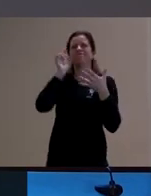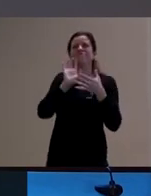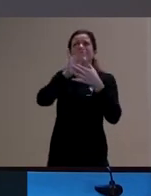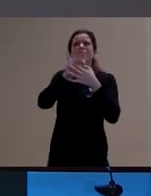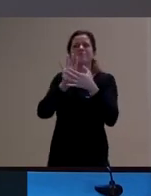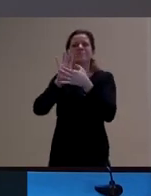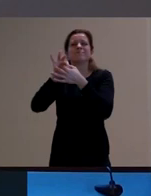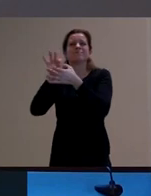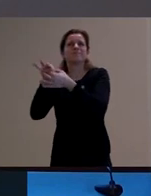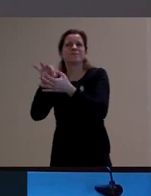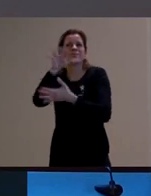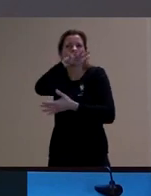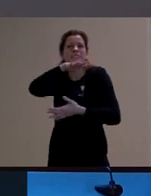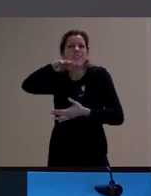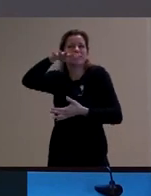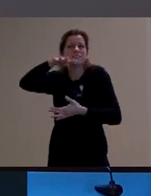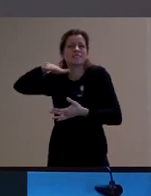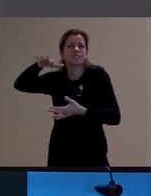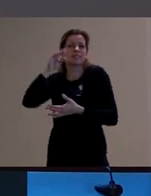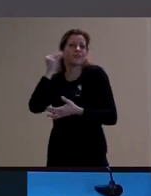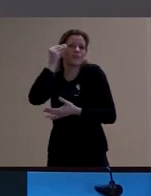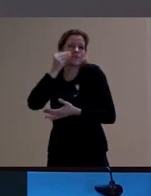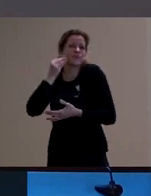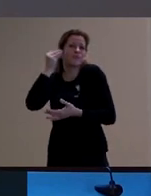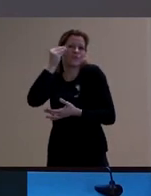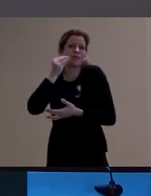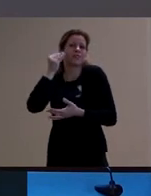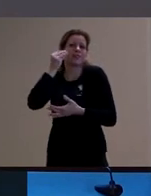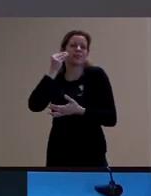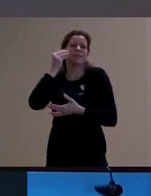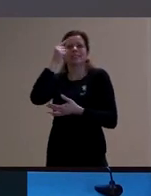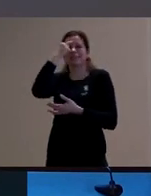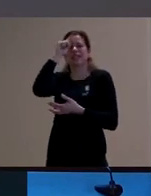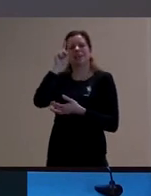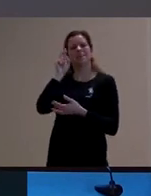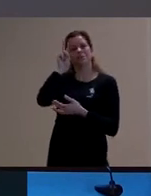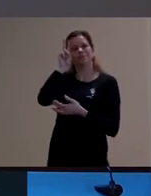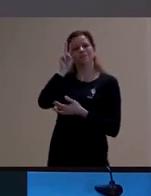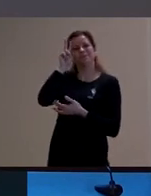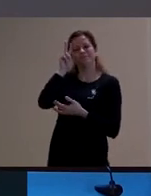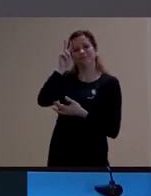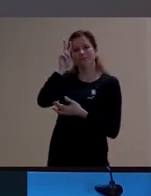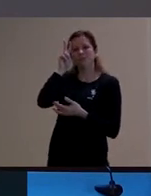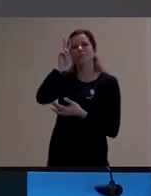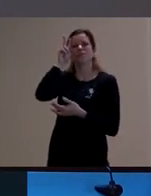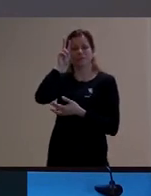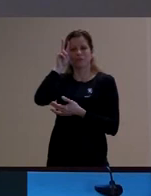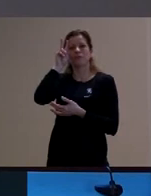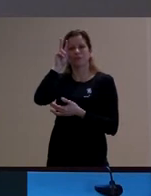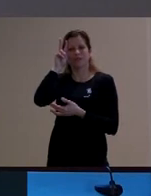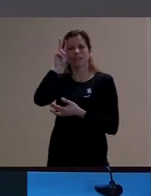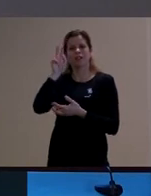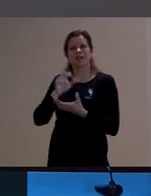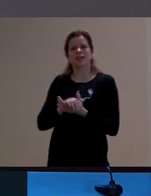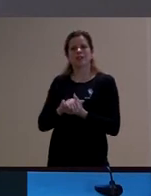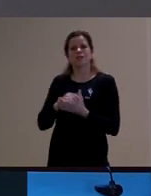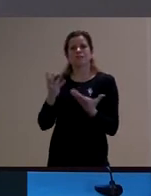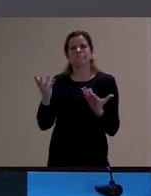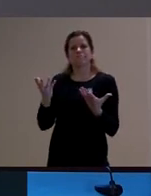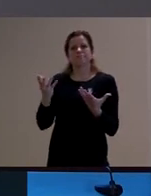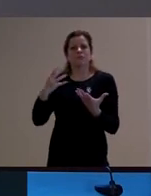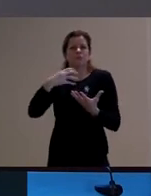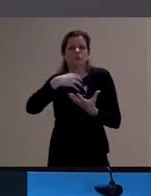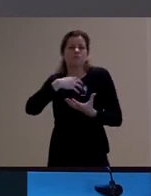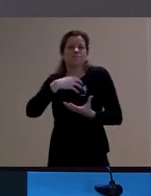com uma ideia de de história também que vai se constituindo se constituindo não de uma forma linear